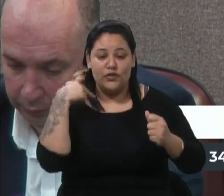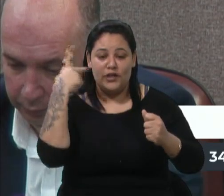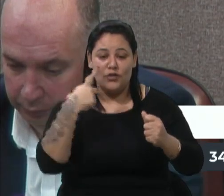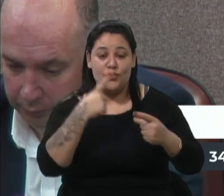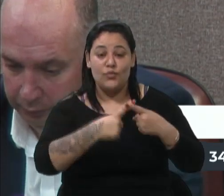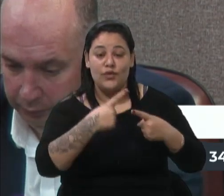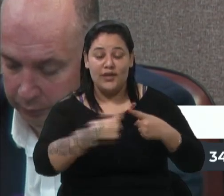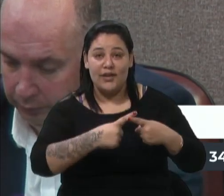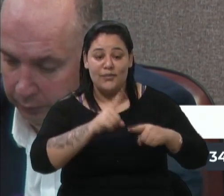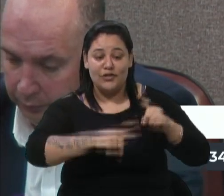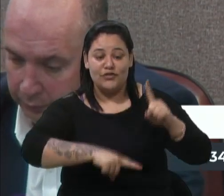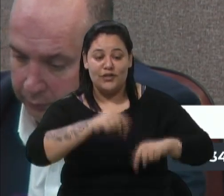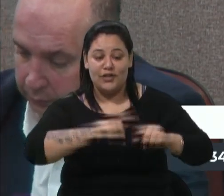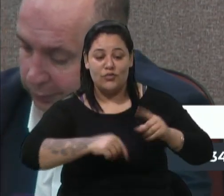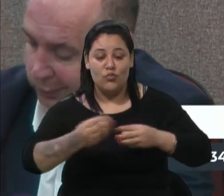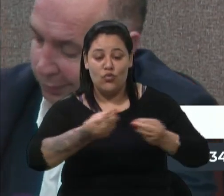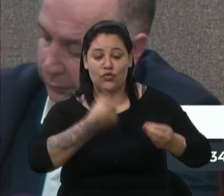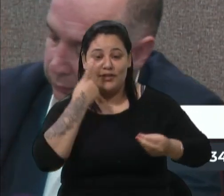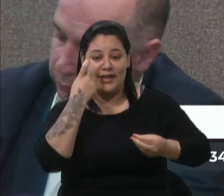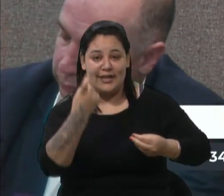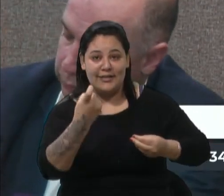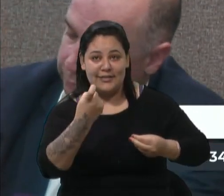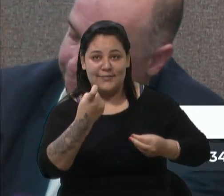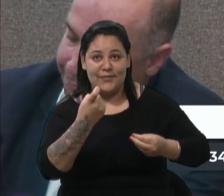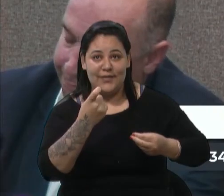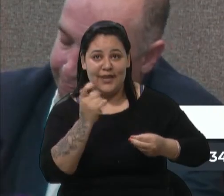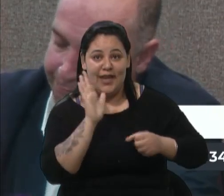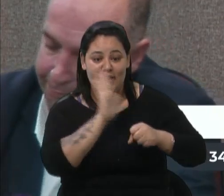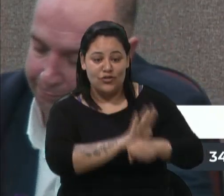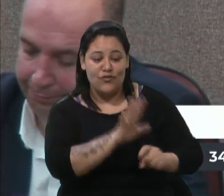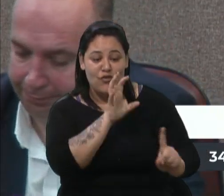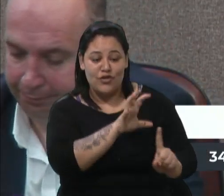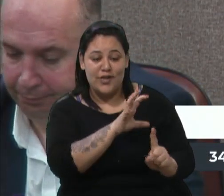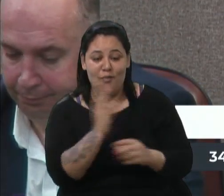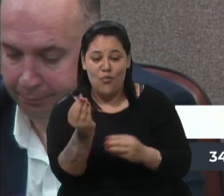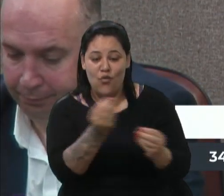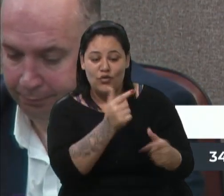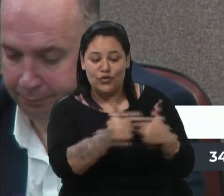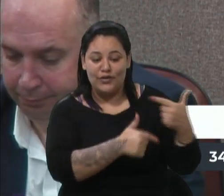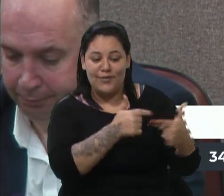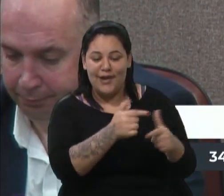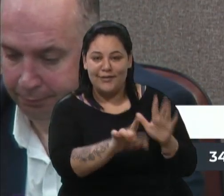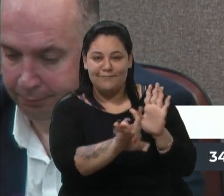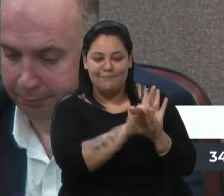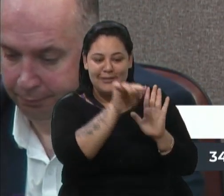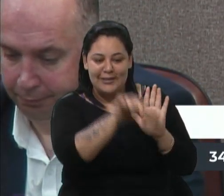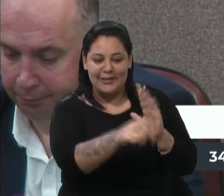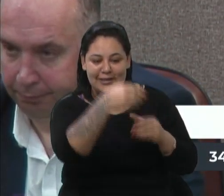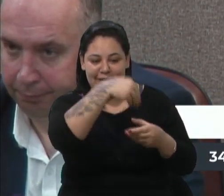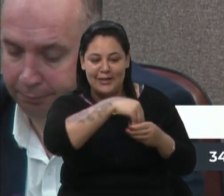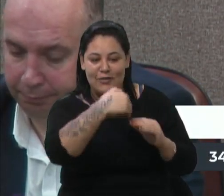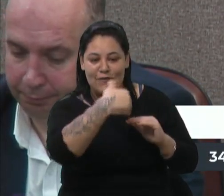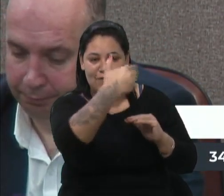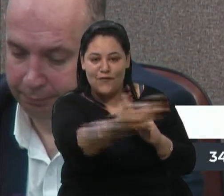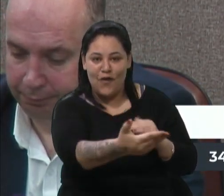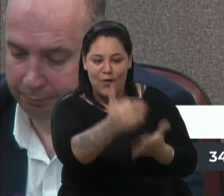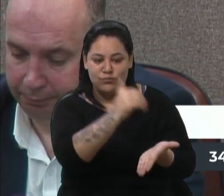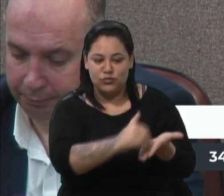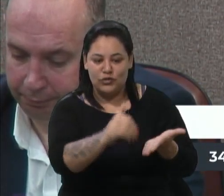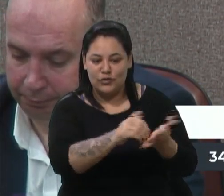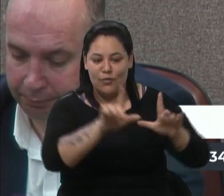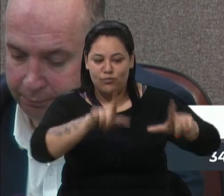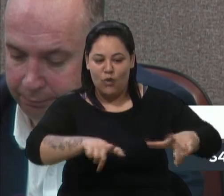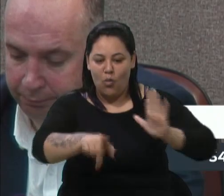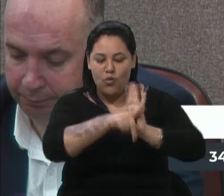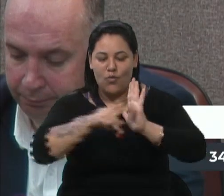para o trabalho legislativo dentro e fora dos gabinetes. Entre as atividades envolvidas,